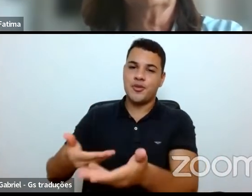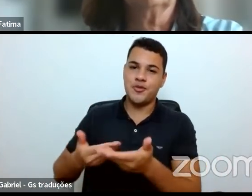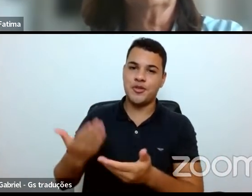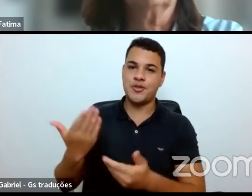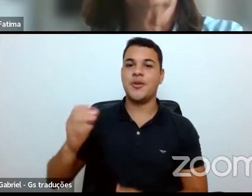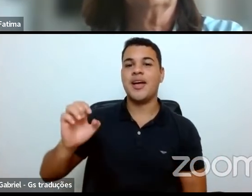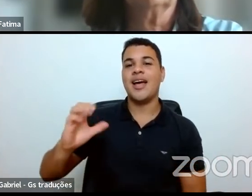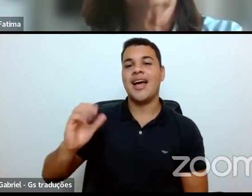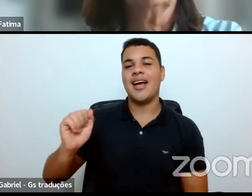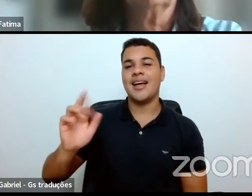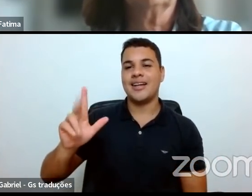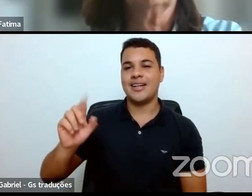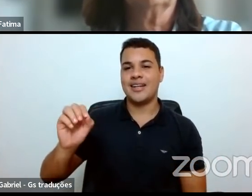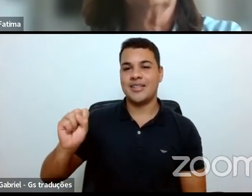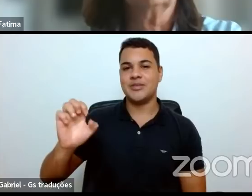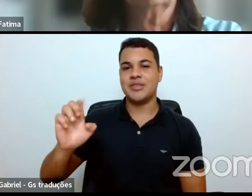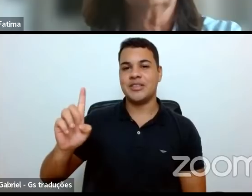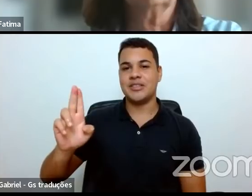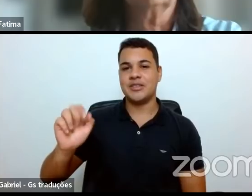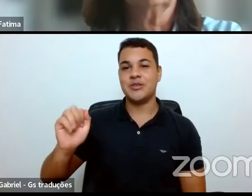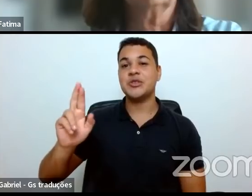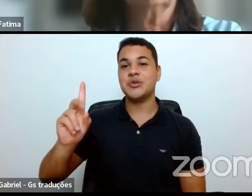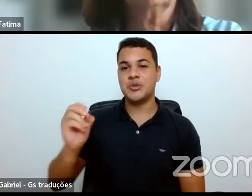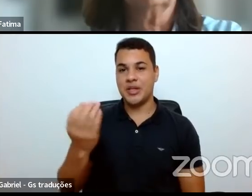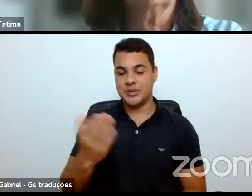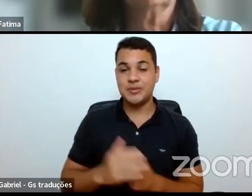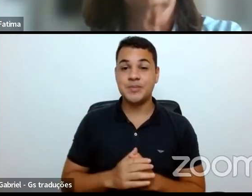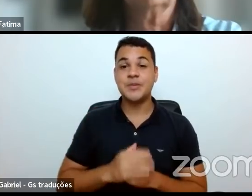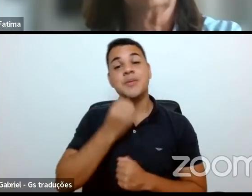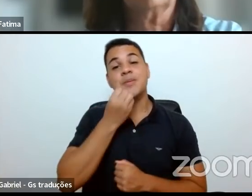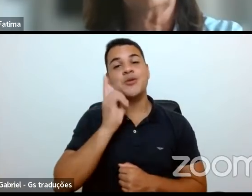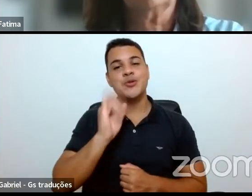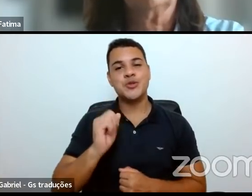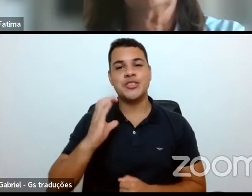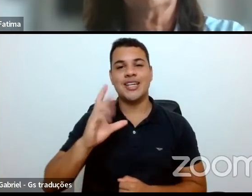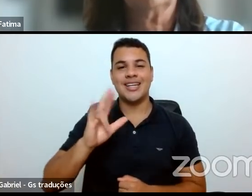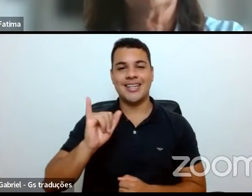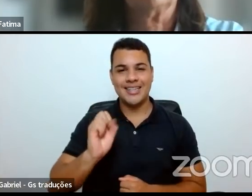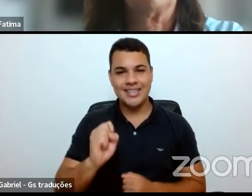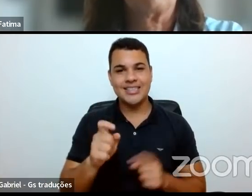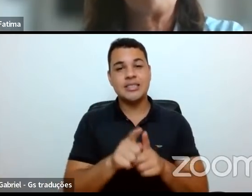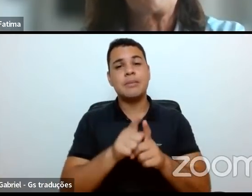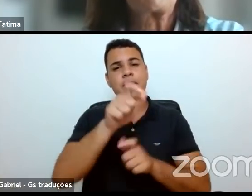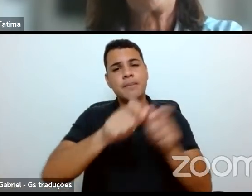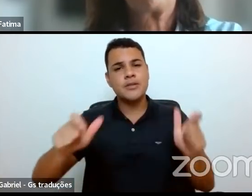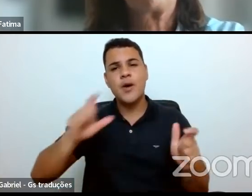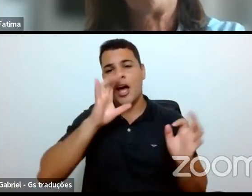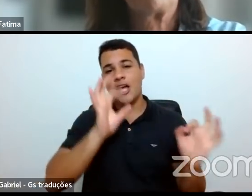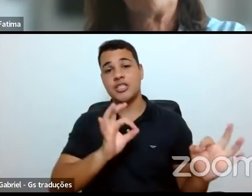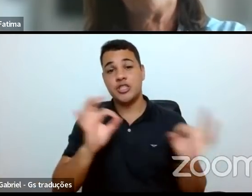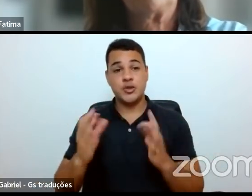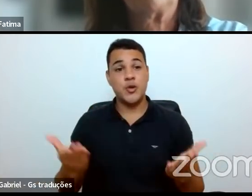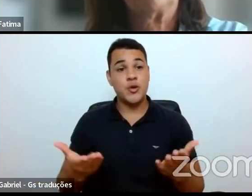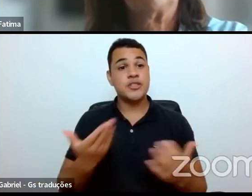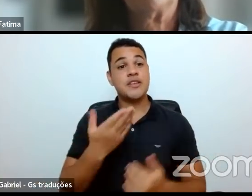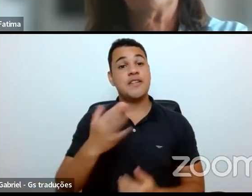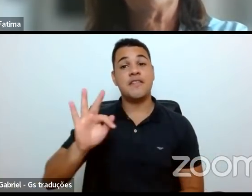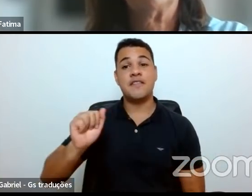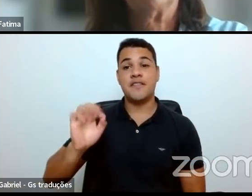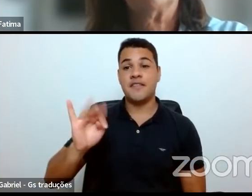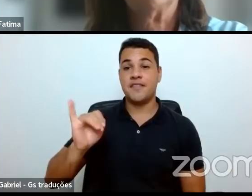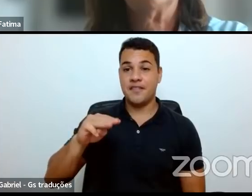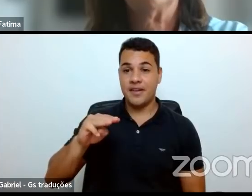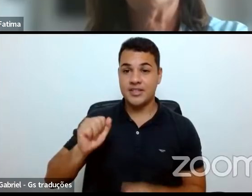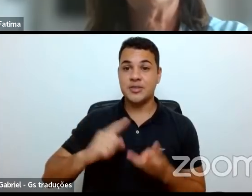dia para você, Eduardo. Bom dia, Cris. Bom dia a todos e todas que estão assistindo. Bom dia, Fátima. Bom dia, Cristina Araripe.